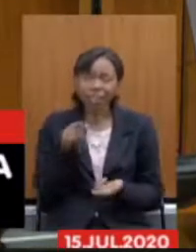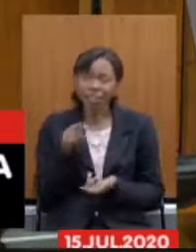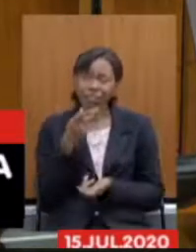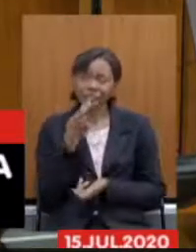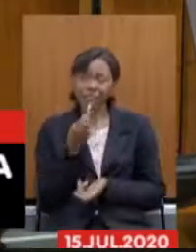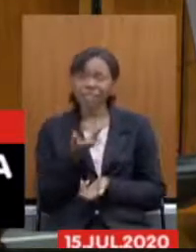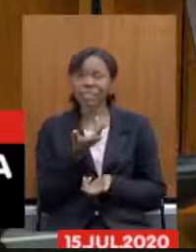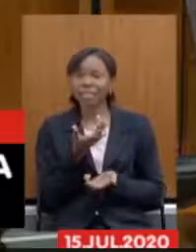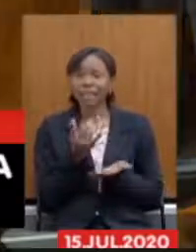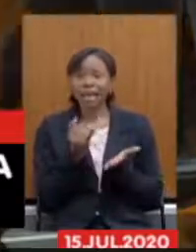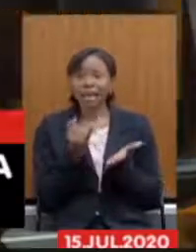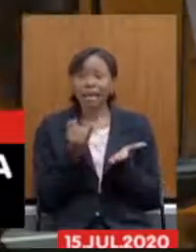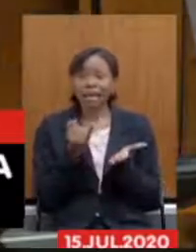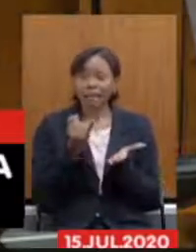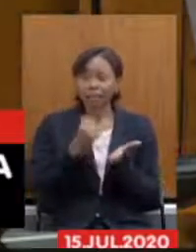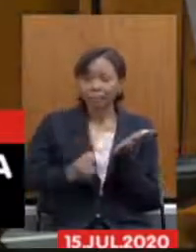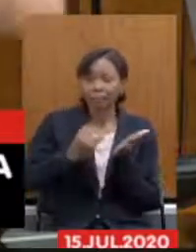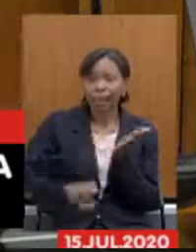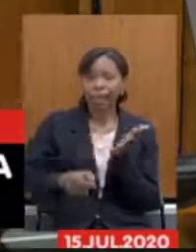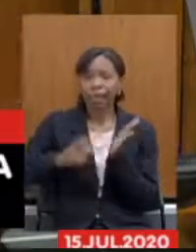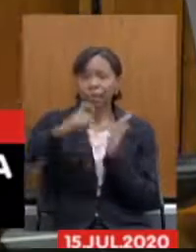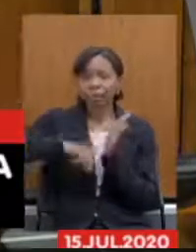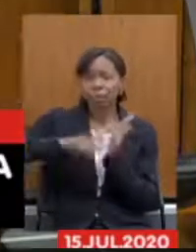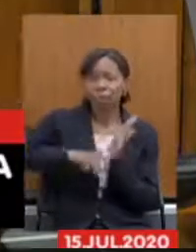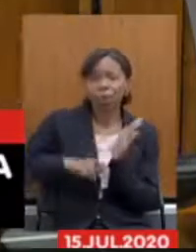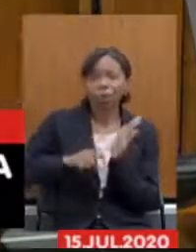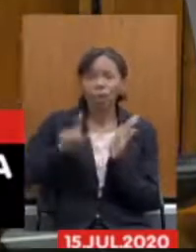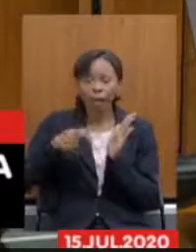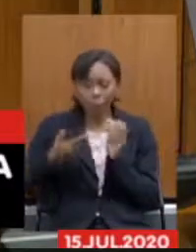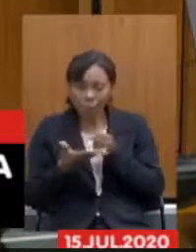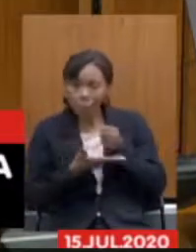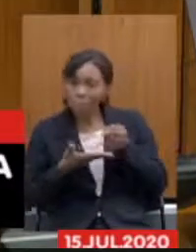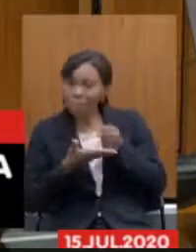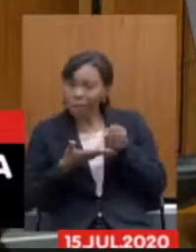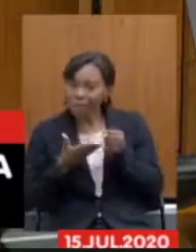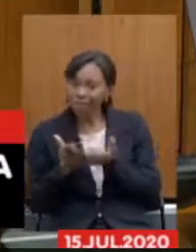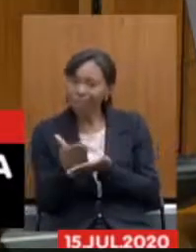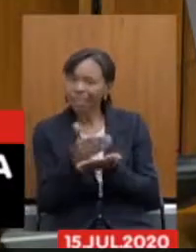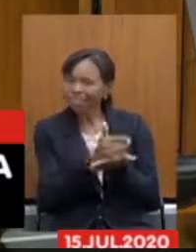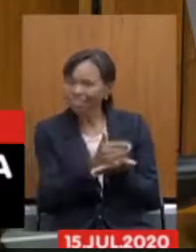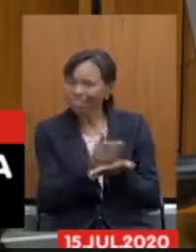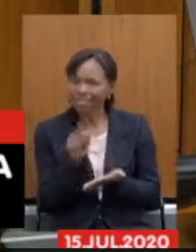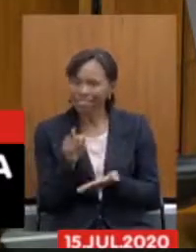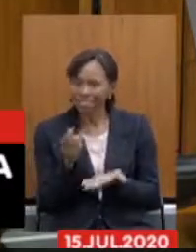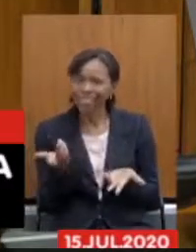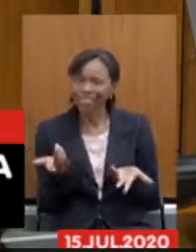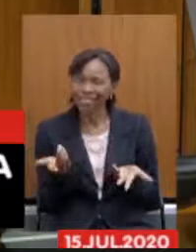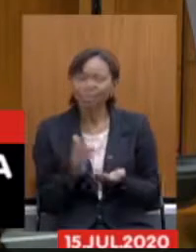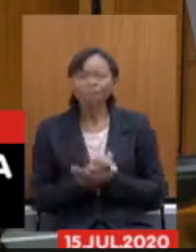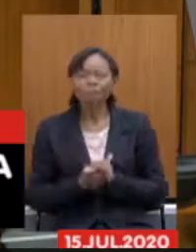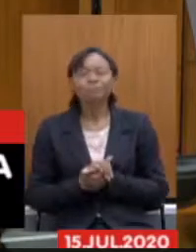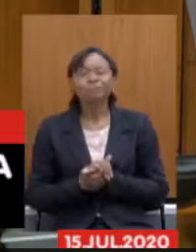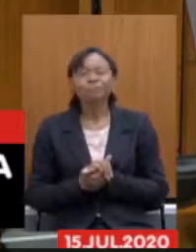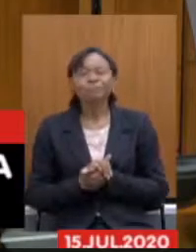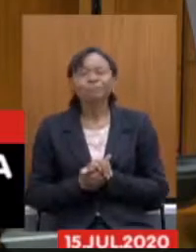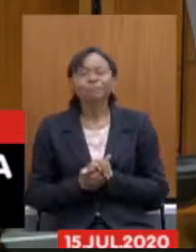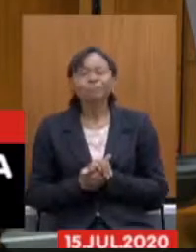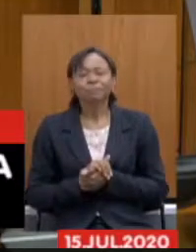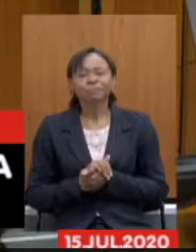com base nisso com base naquilo que você espera arrecadar mas isso eu vou falar mais ao final entrando aqui